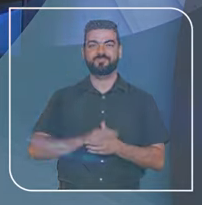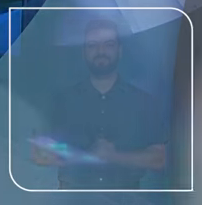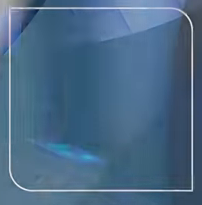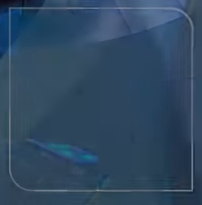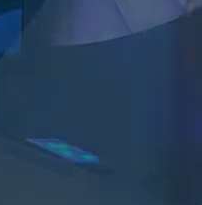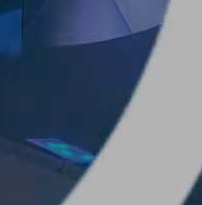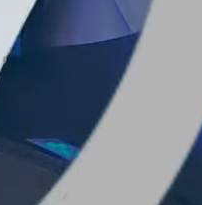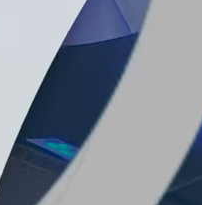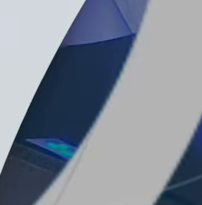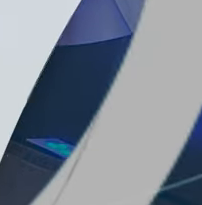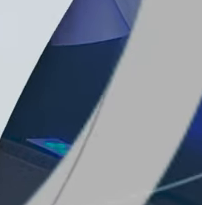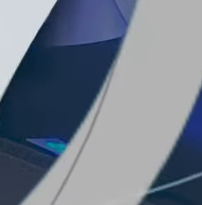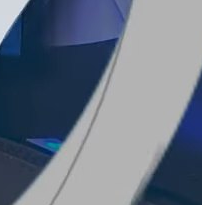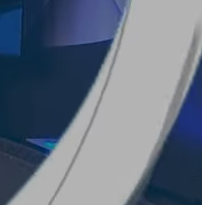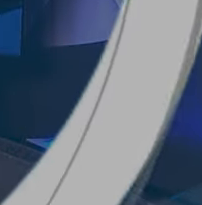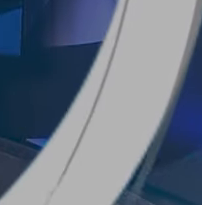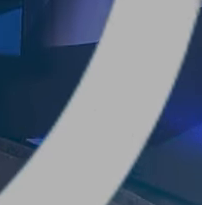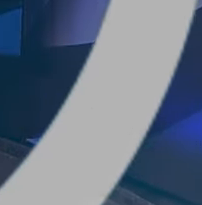a próxima!